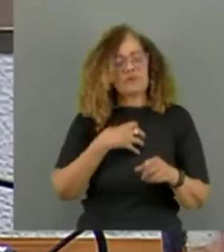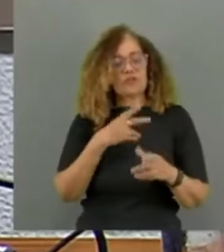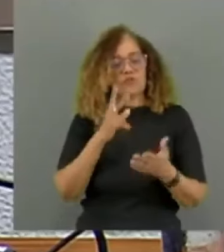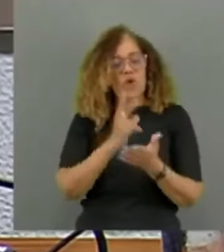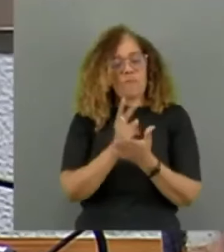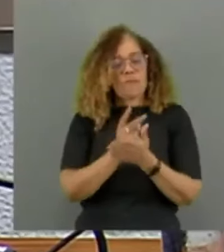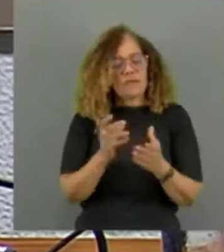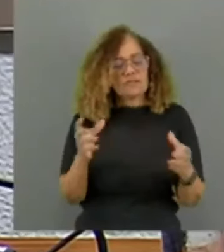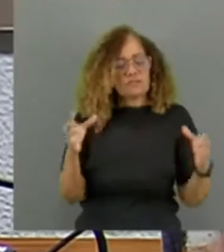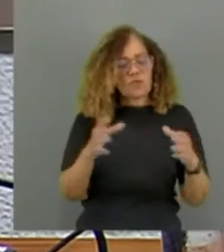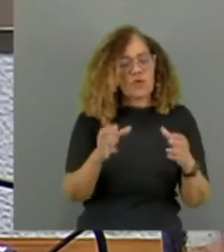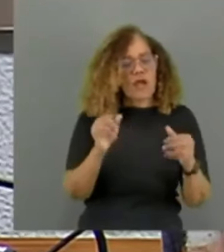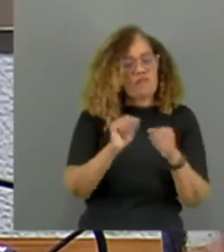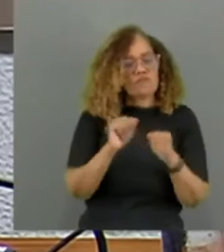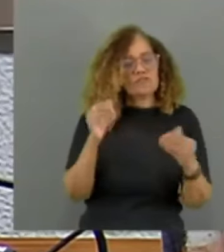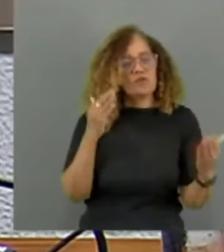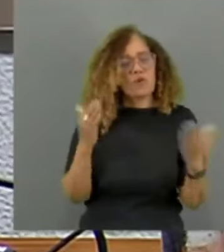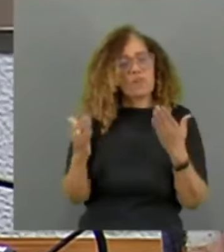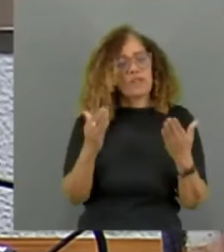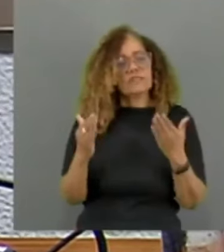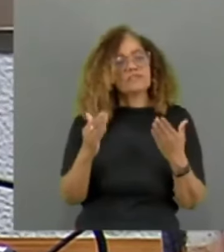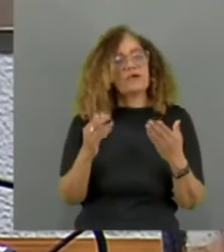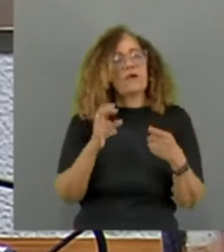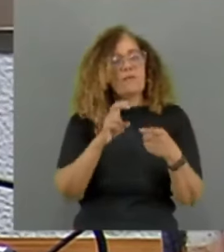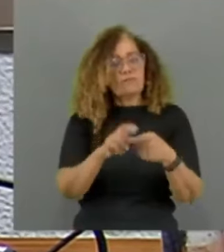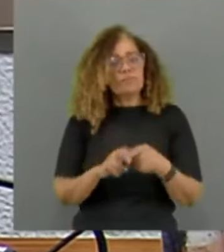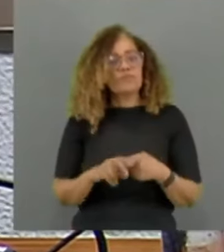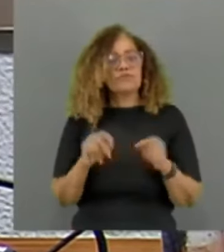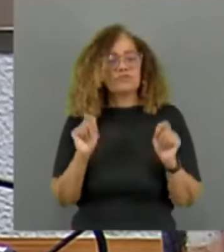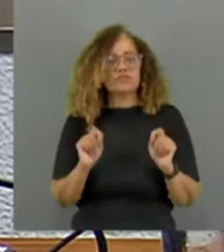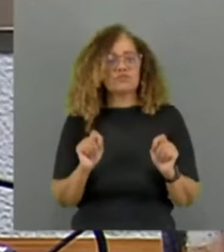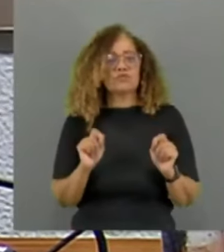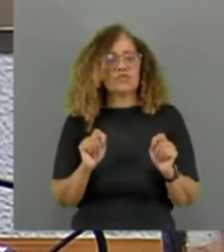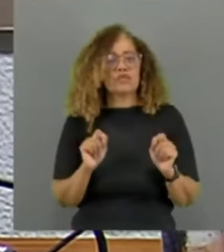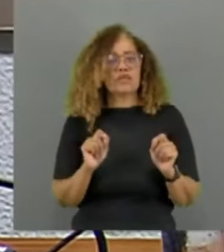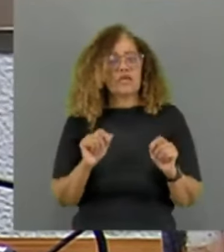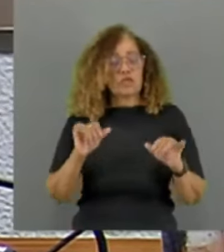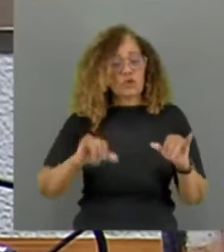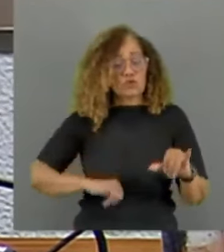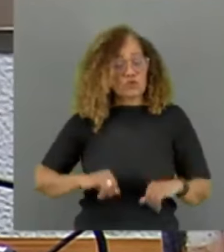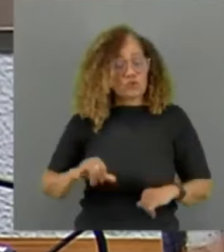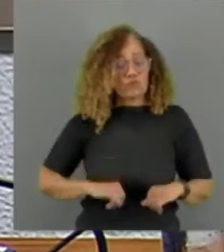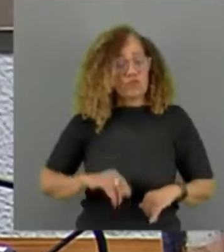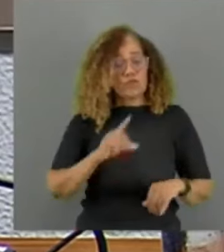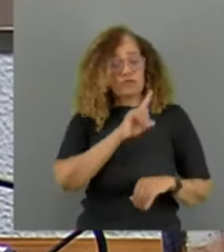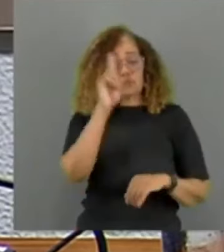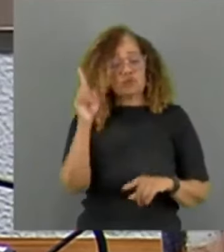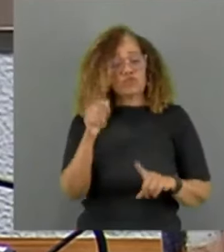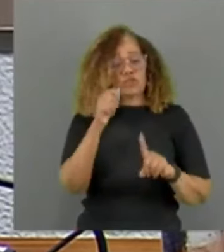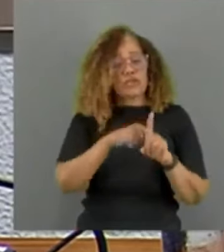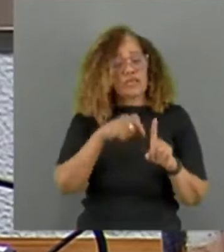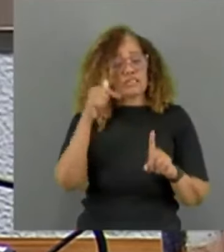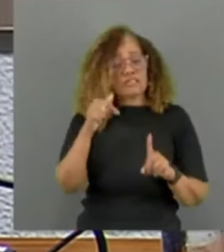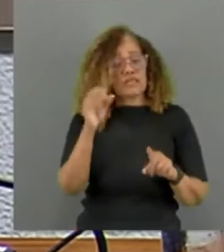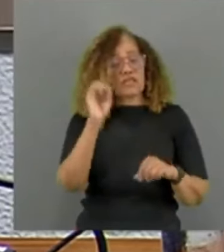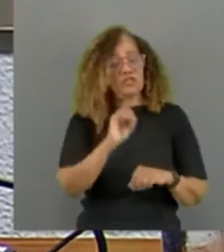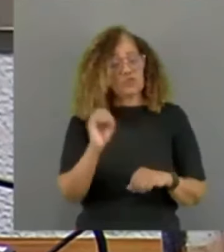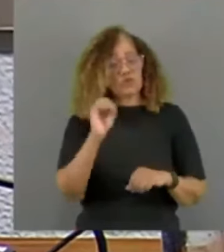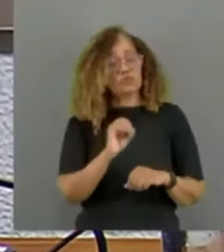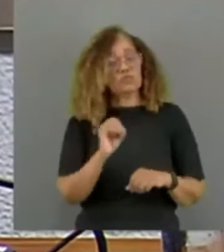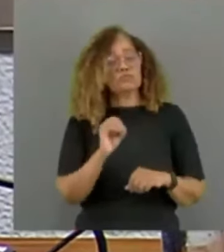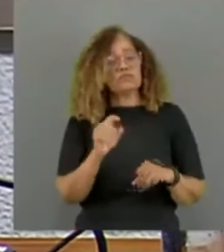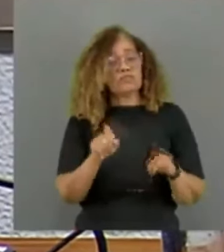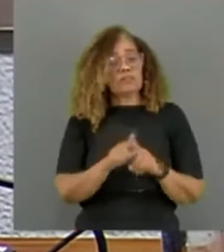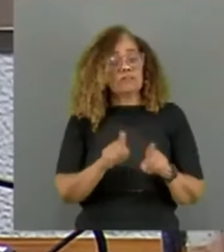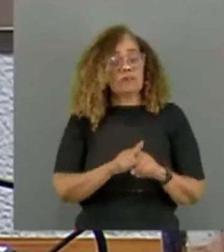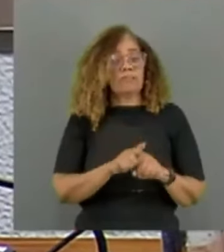É preciso condenar e repudiar a atrocidade do ataque terrorista sofrido por Israel no dia 7 de outubro. Sim, Israel tem o direito de